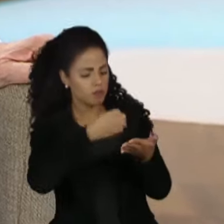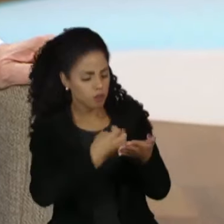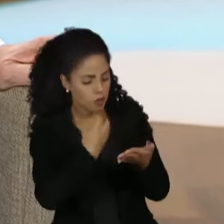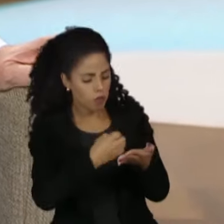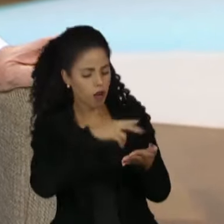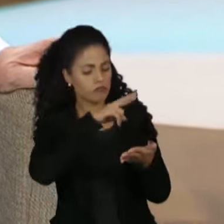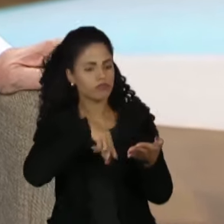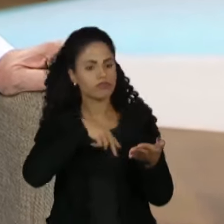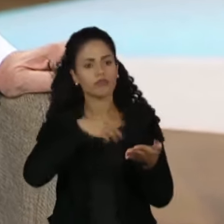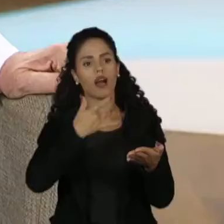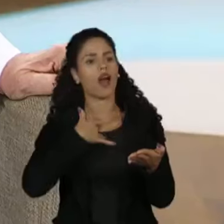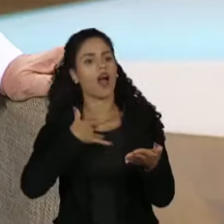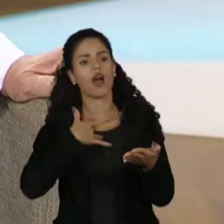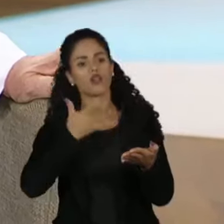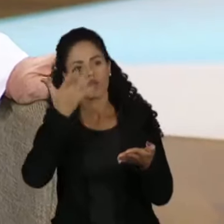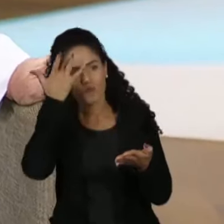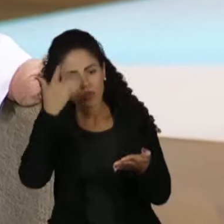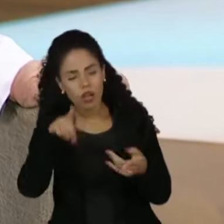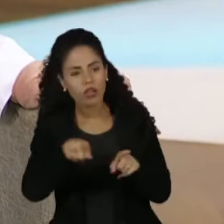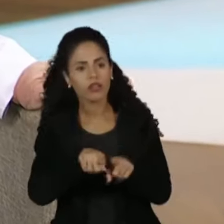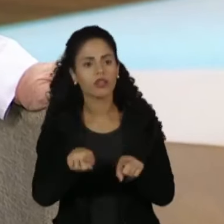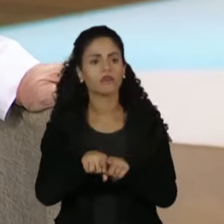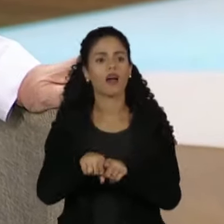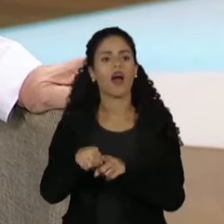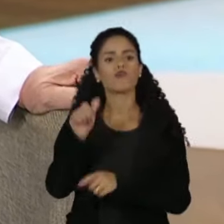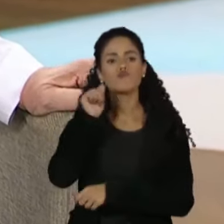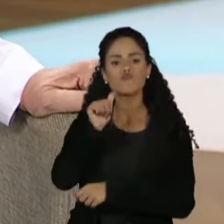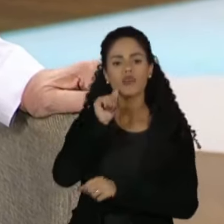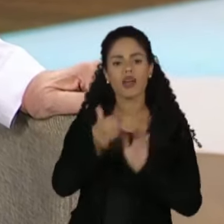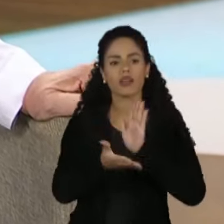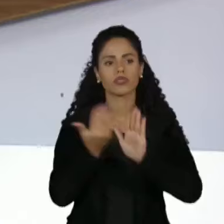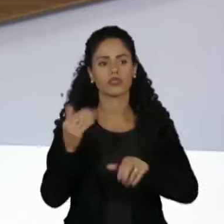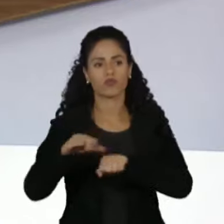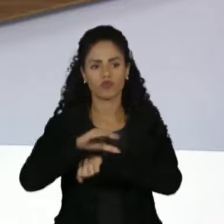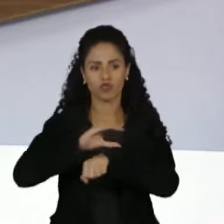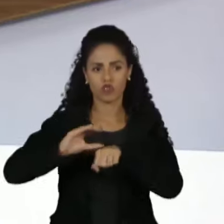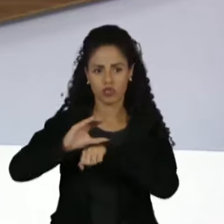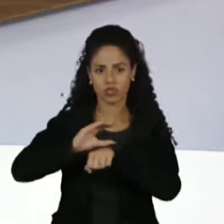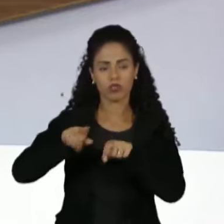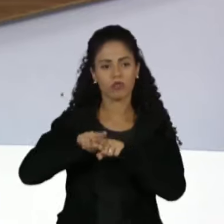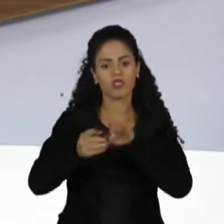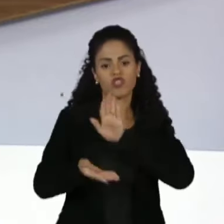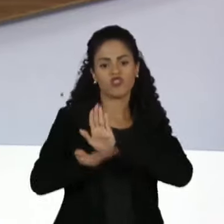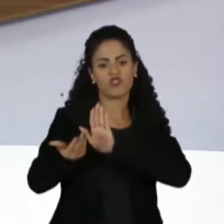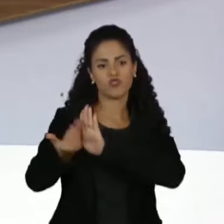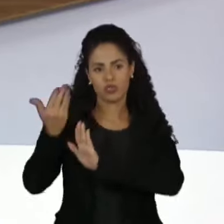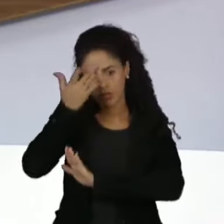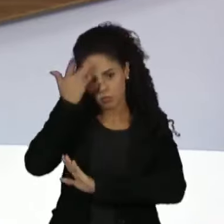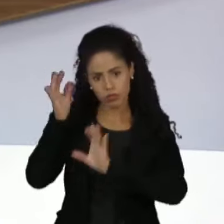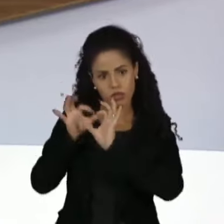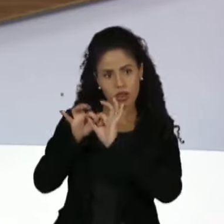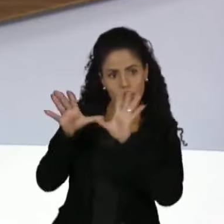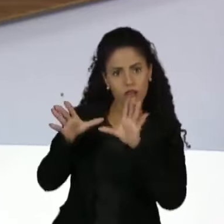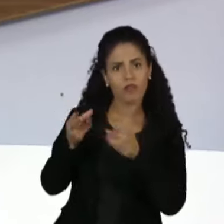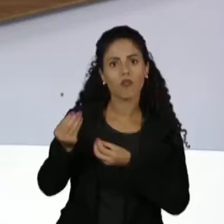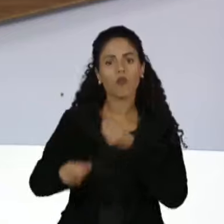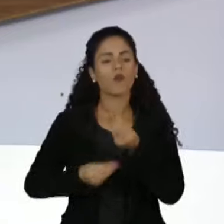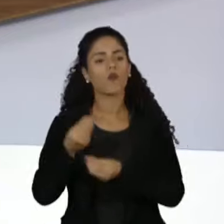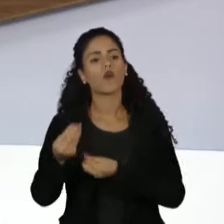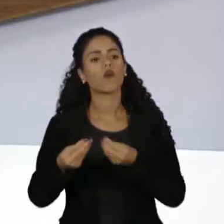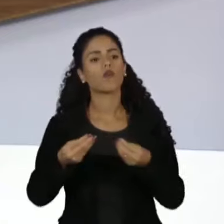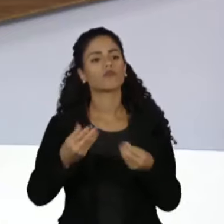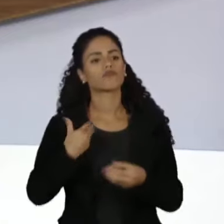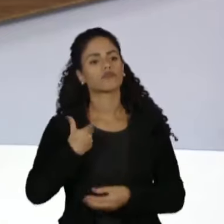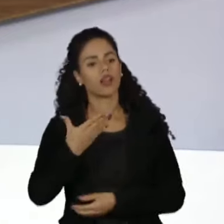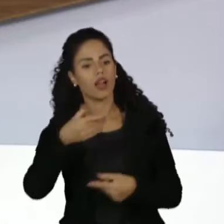voto das mulheres, se a gente for pensar a Constituição de 1824, a exclusão dos libertos, enfim, do sistema político,